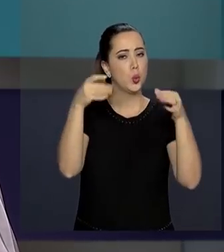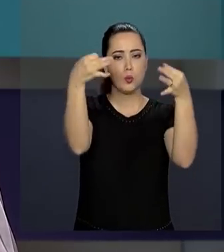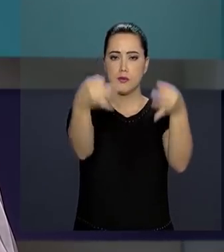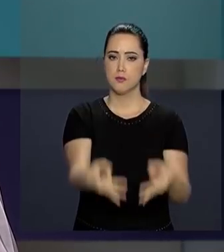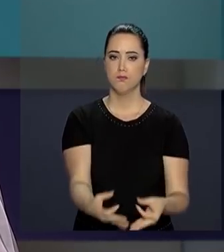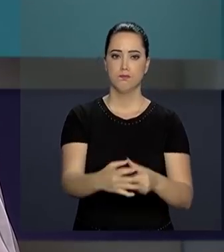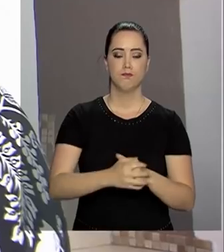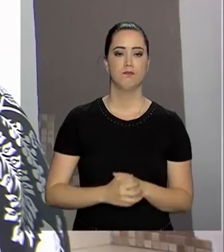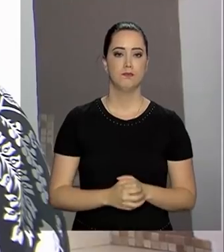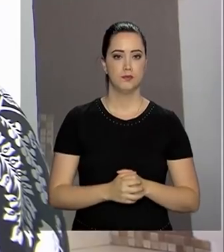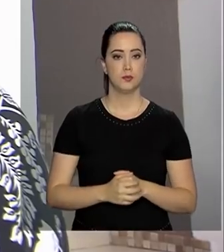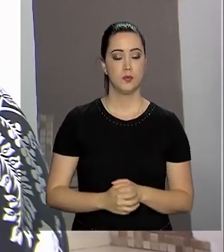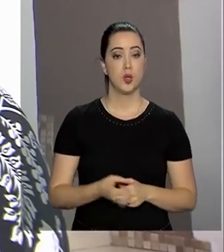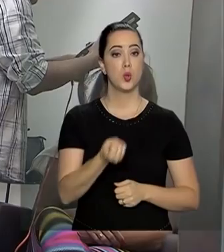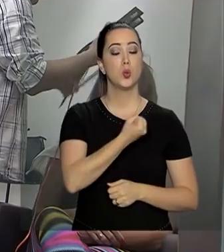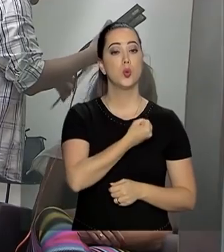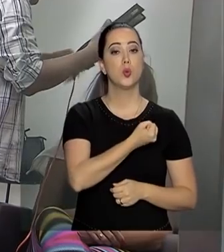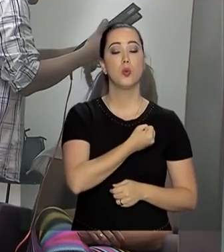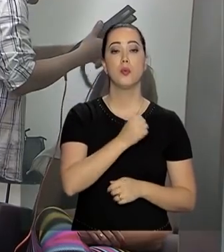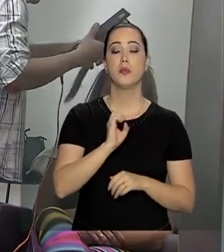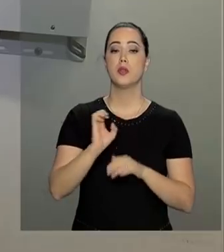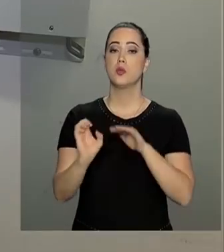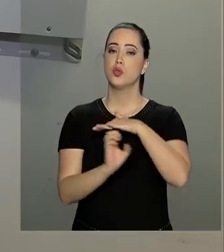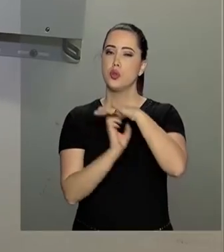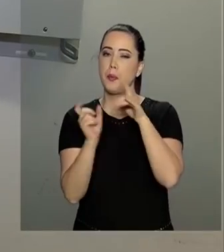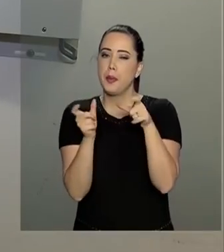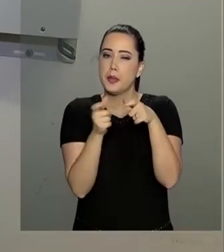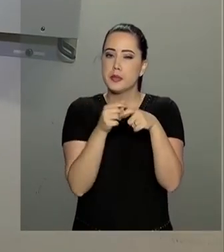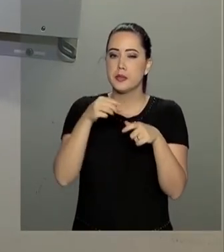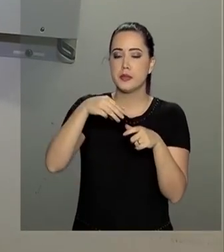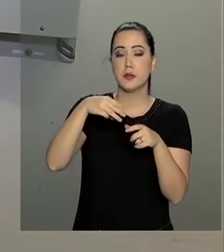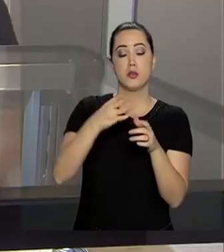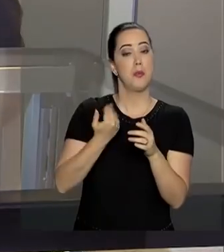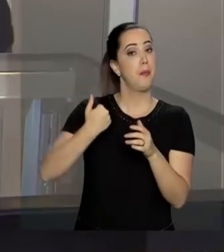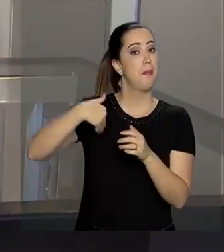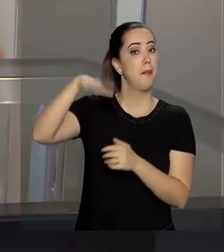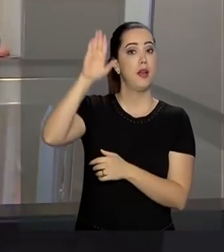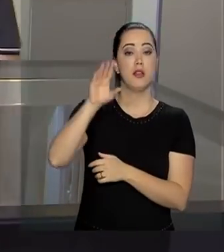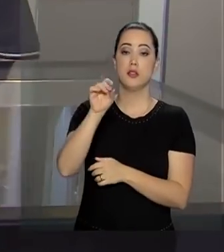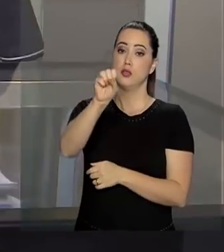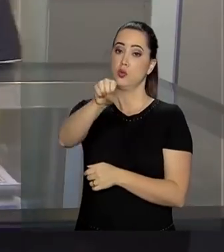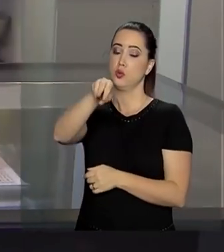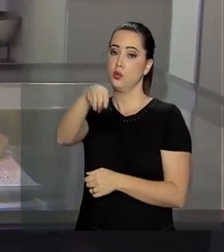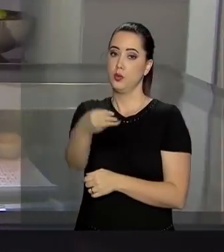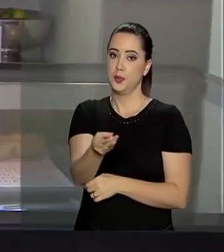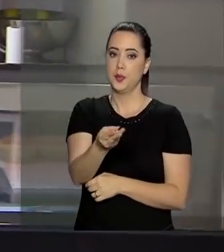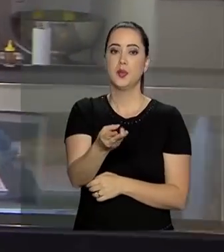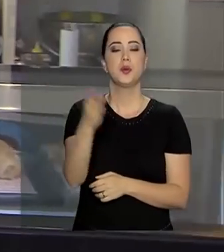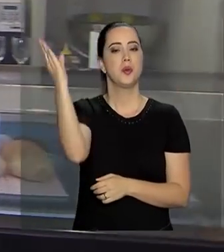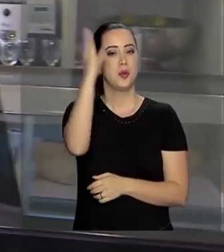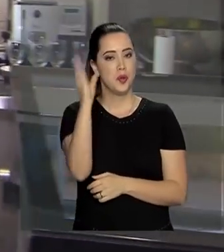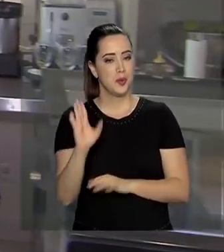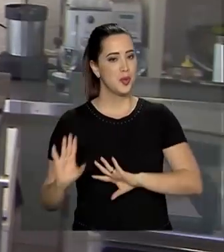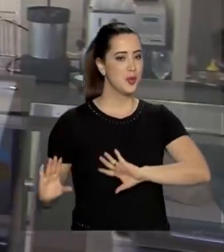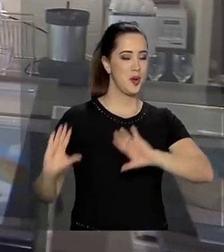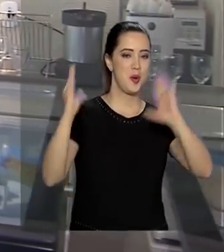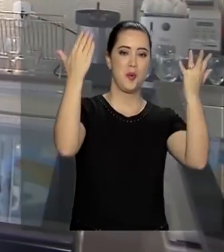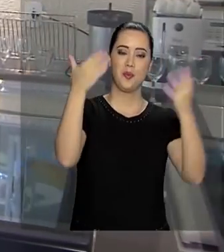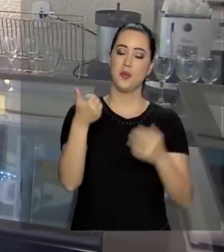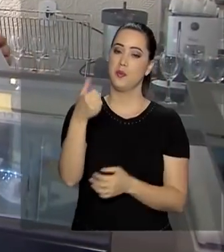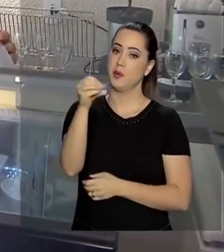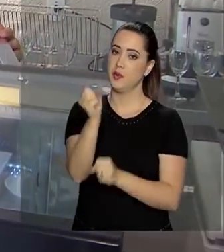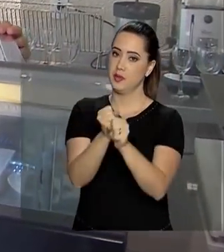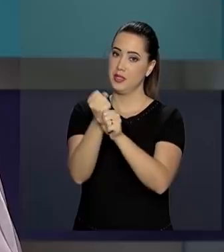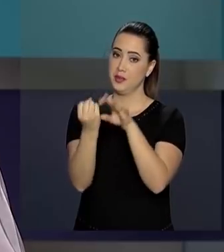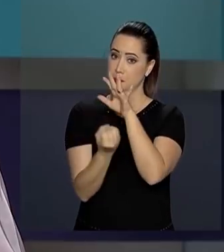contas em dia. Número de microempreendedores no país já ultrapassa a marca de 8 milhões e o Brasil comemora os 10